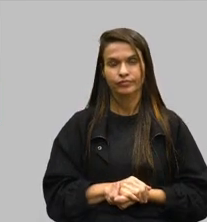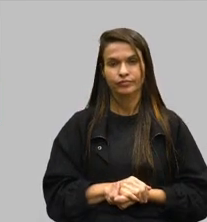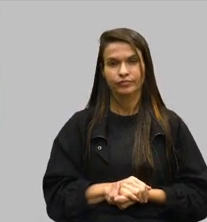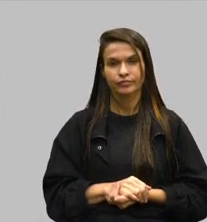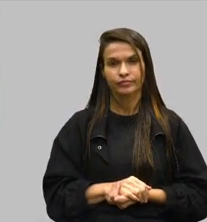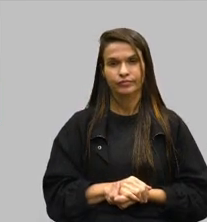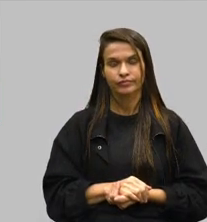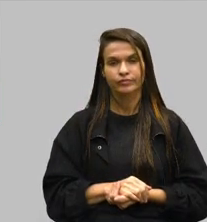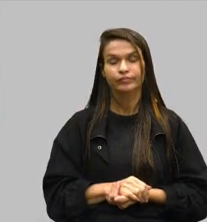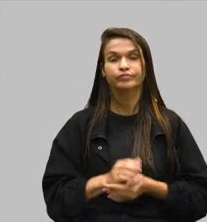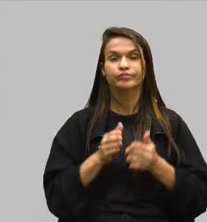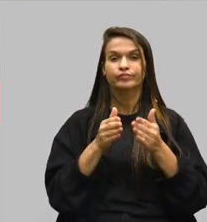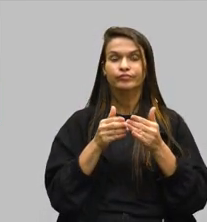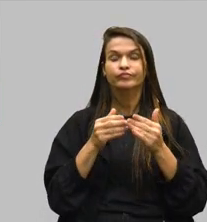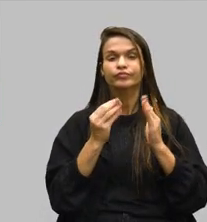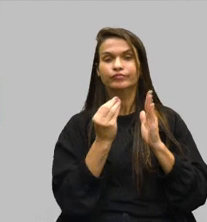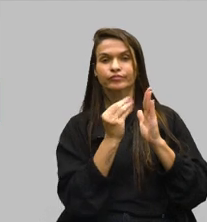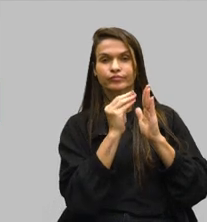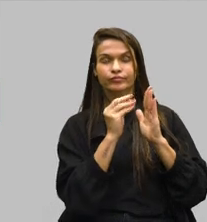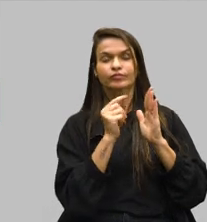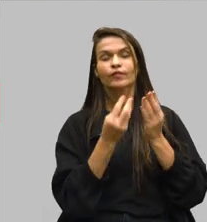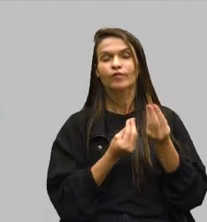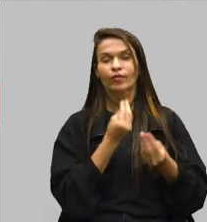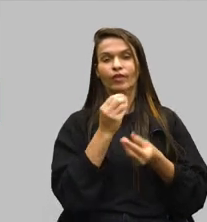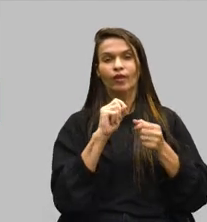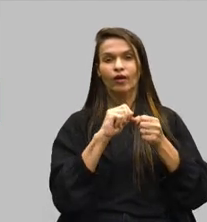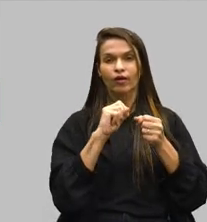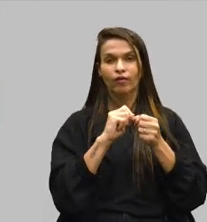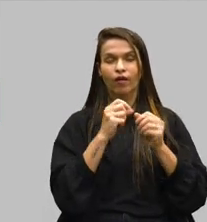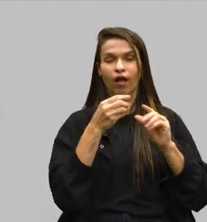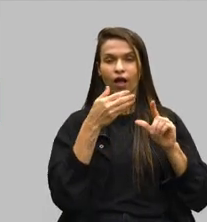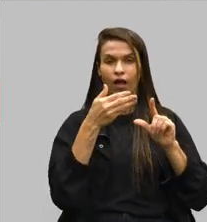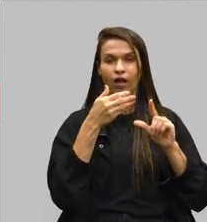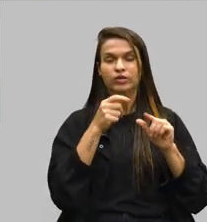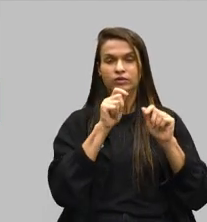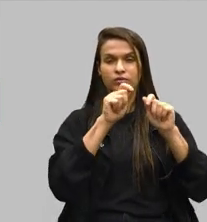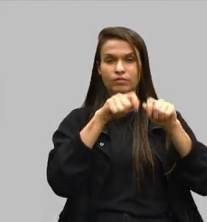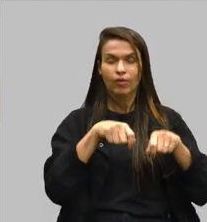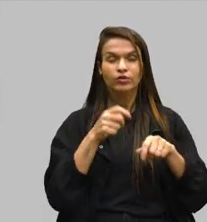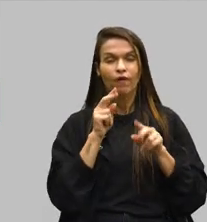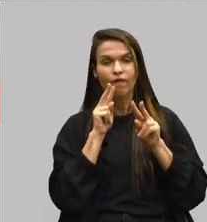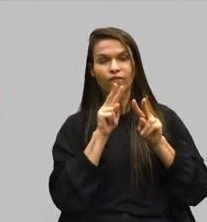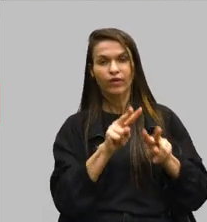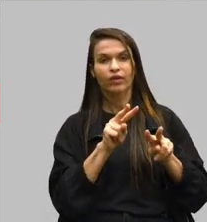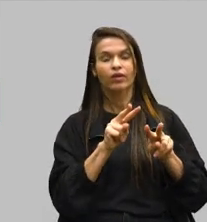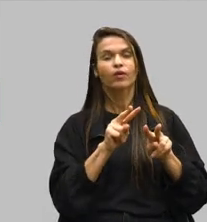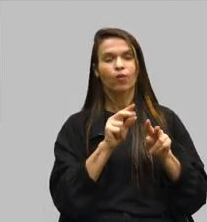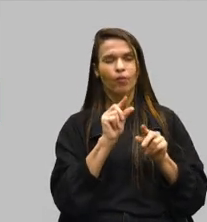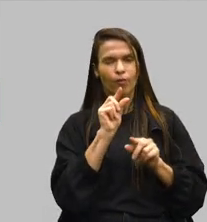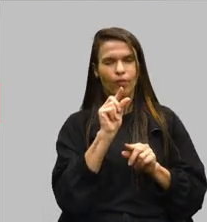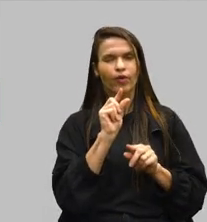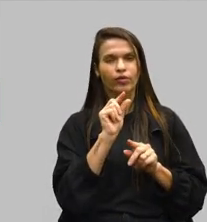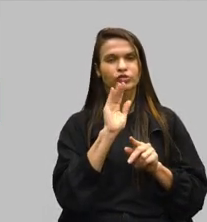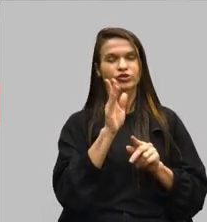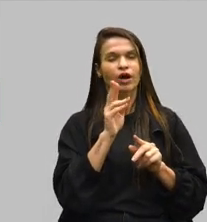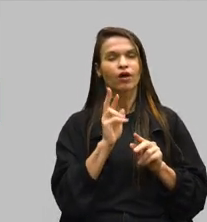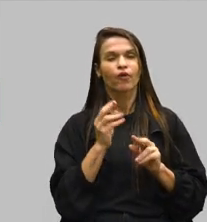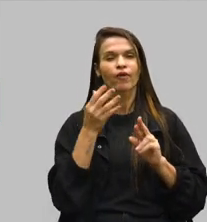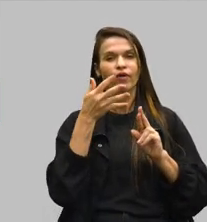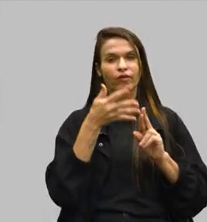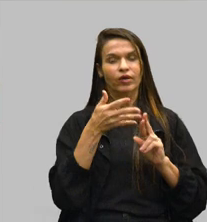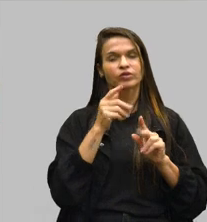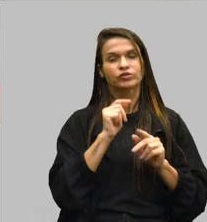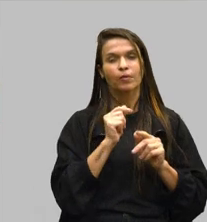E aí eu pedi para que colocasse aqui como é feita a plataforma para que vocês possam ver um pouquinho do georreferenciamento e